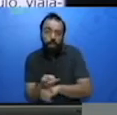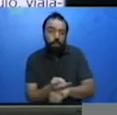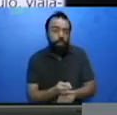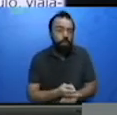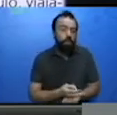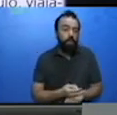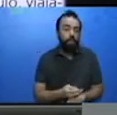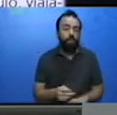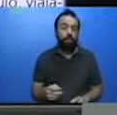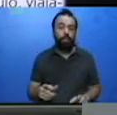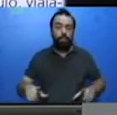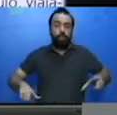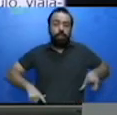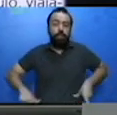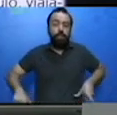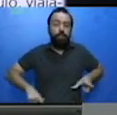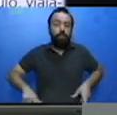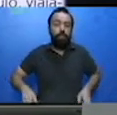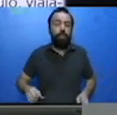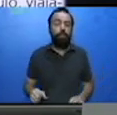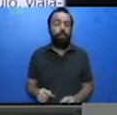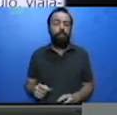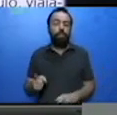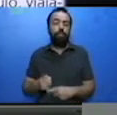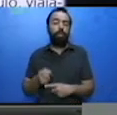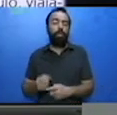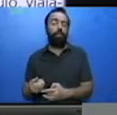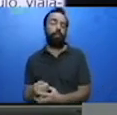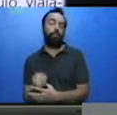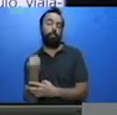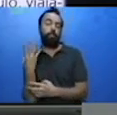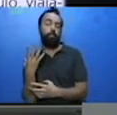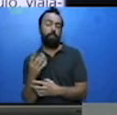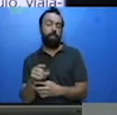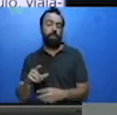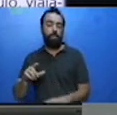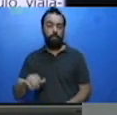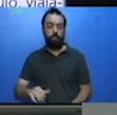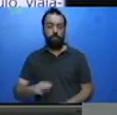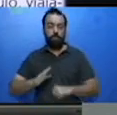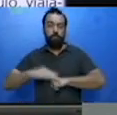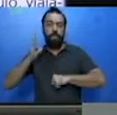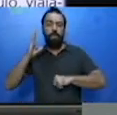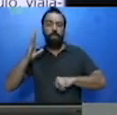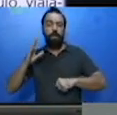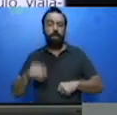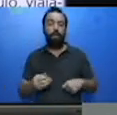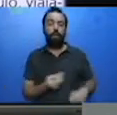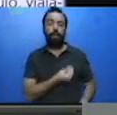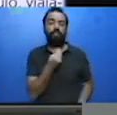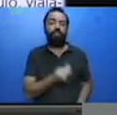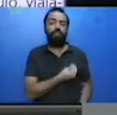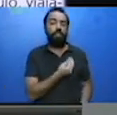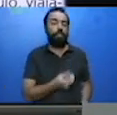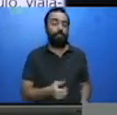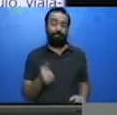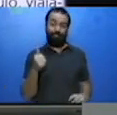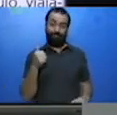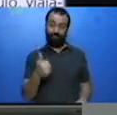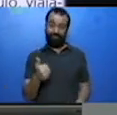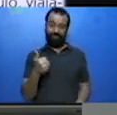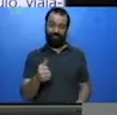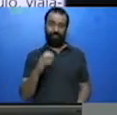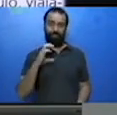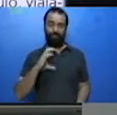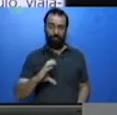alguma atividade para melhorar suas condições de vida. Está correto? Sim, muito bem. Então, vamos colocar a letrinha